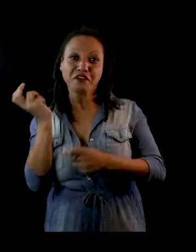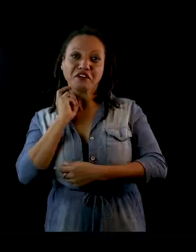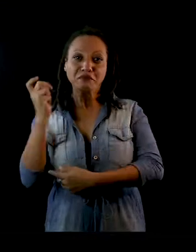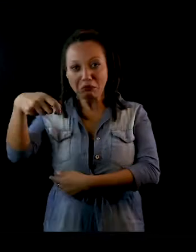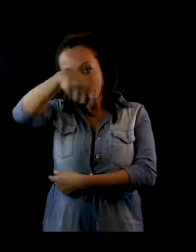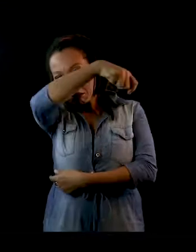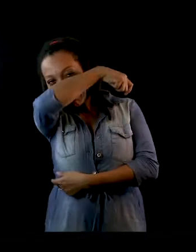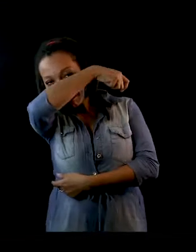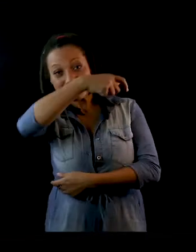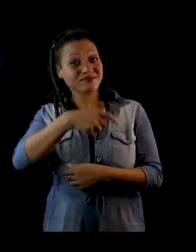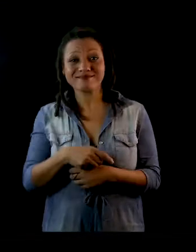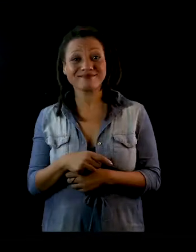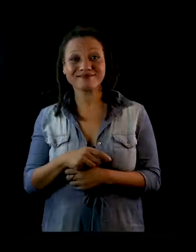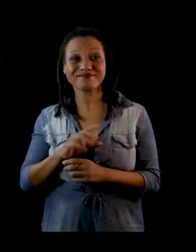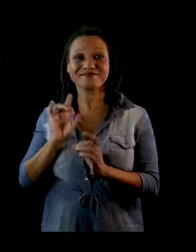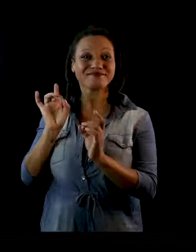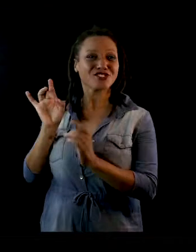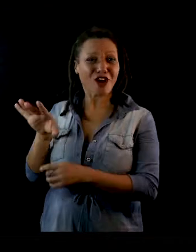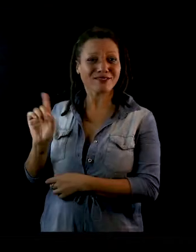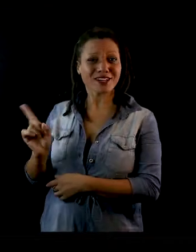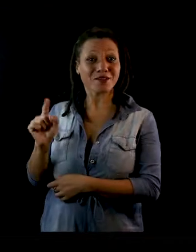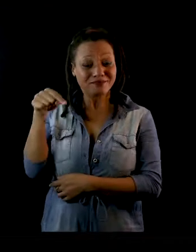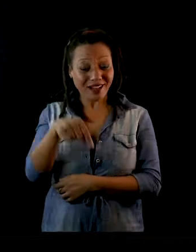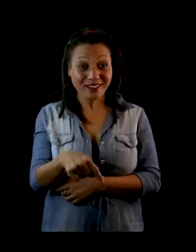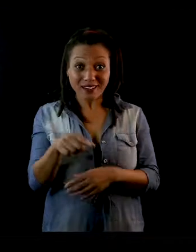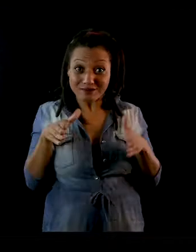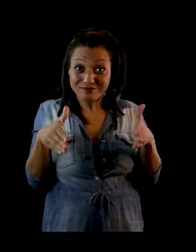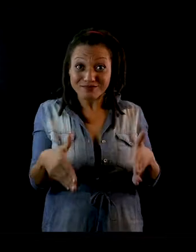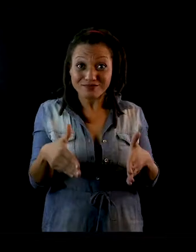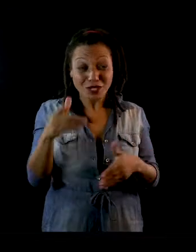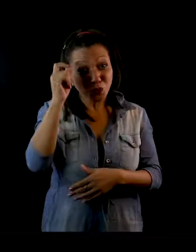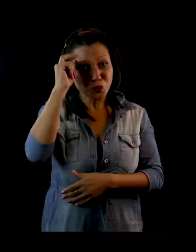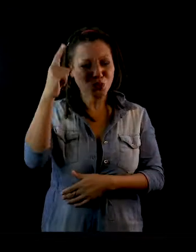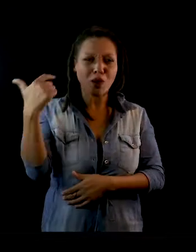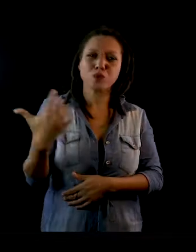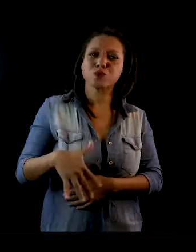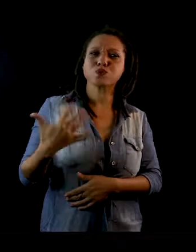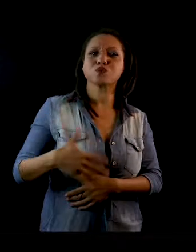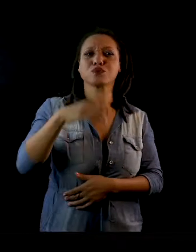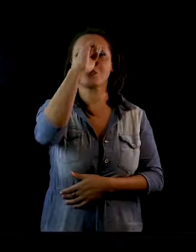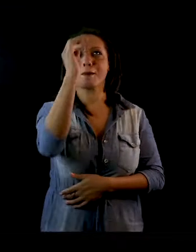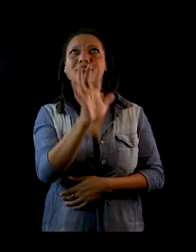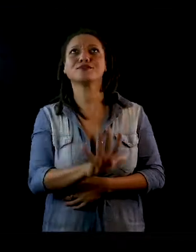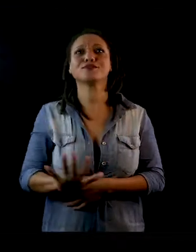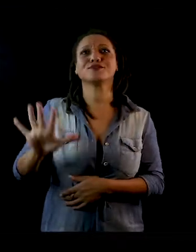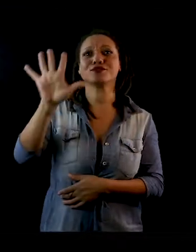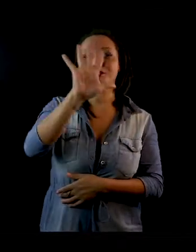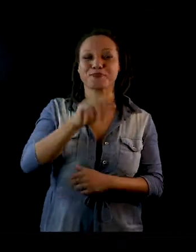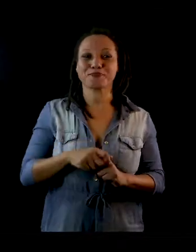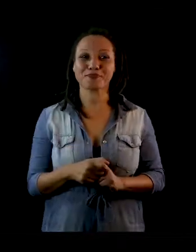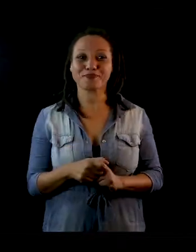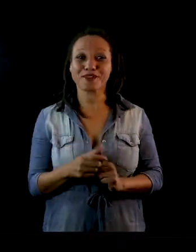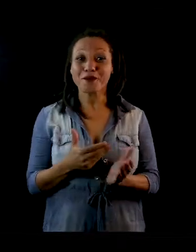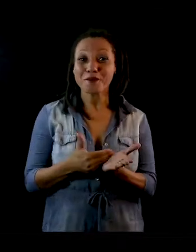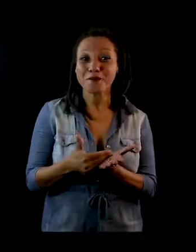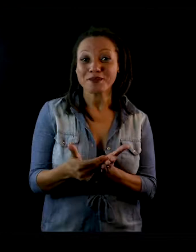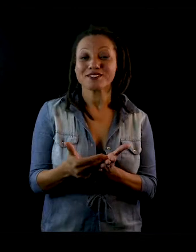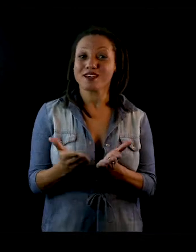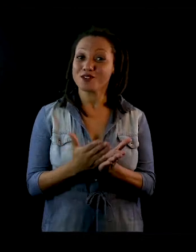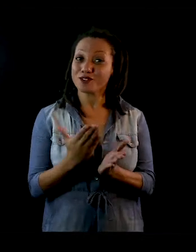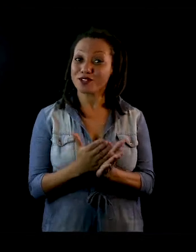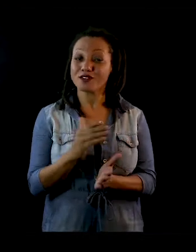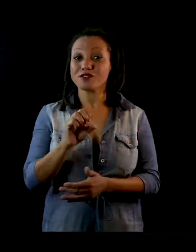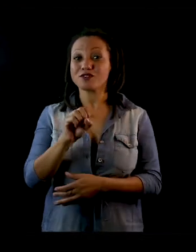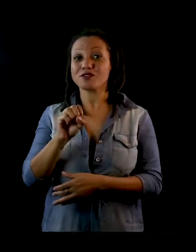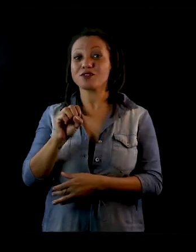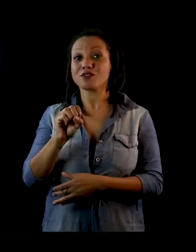Frankenstein. Vamos tentar olhar mais para as coisas que a gente tem aqui, que a gente tem uma cultura muito rica no Brasil inteiro. Comecei com o Sombras do Recife,